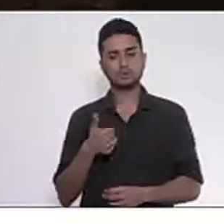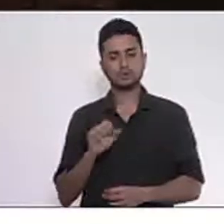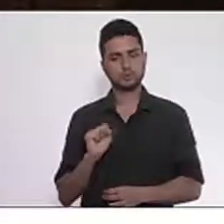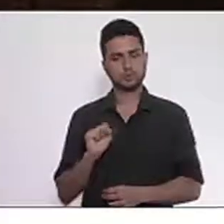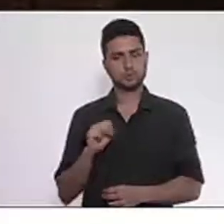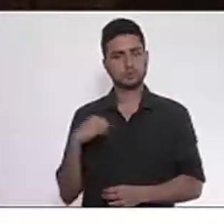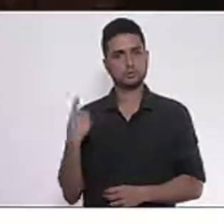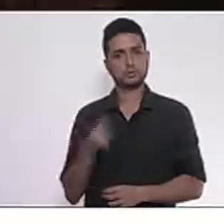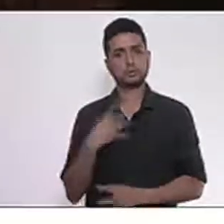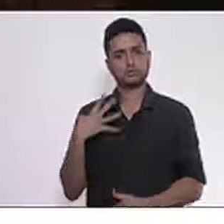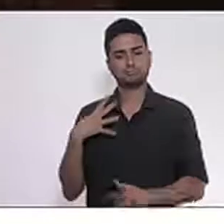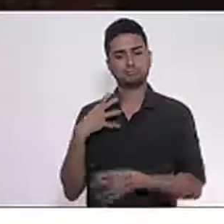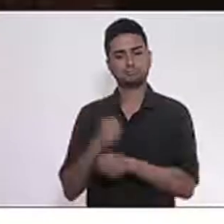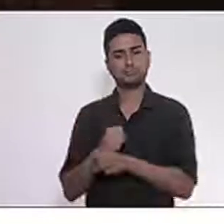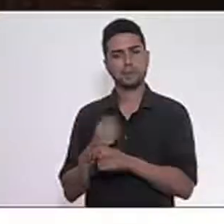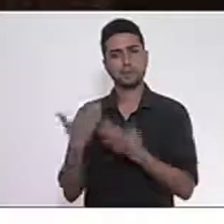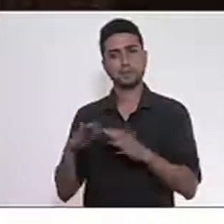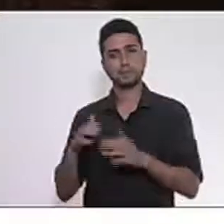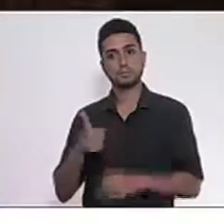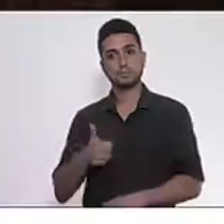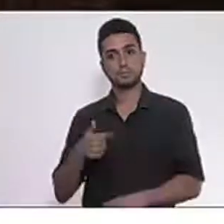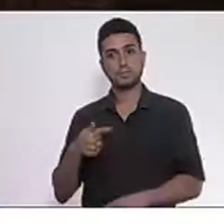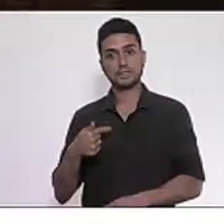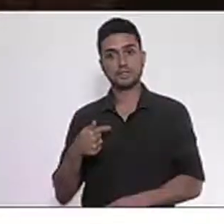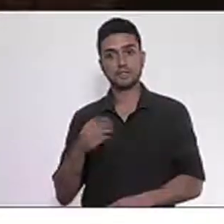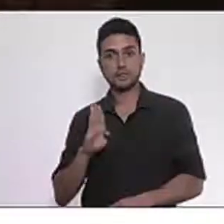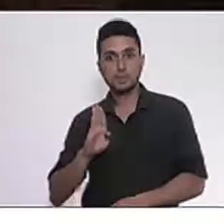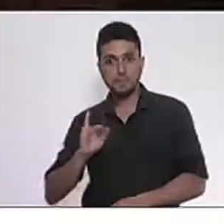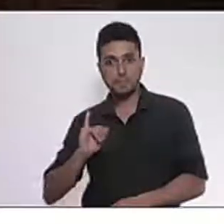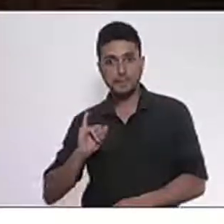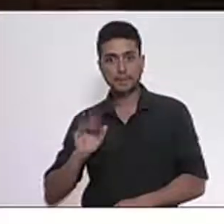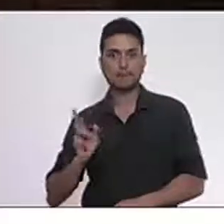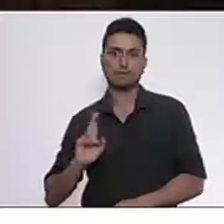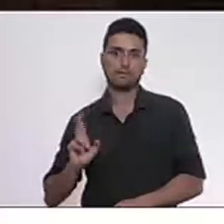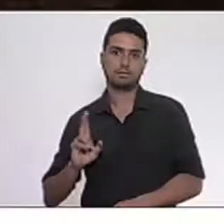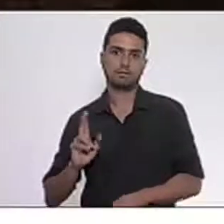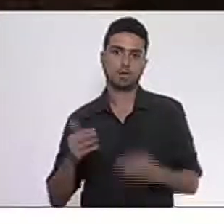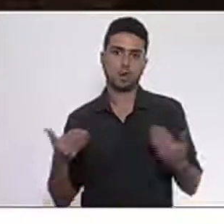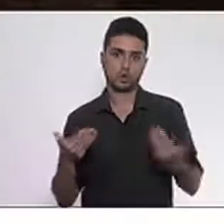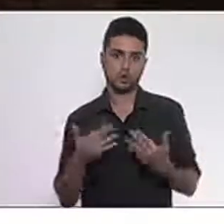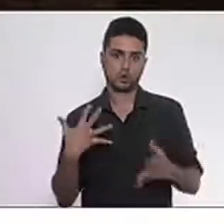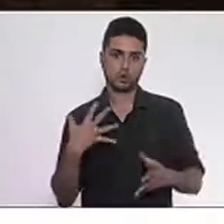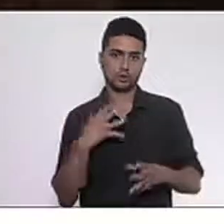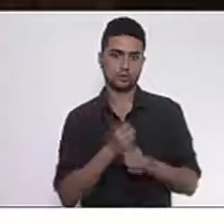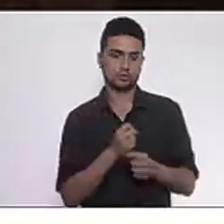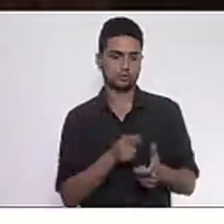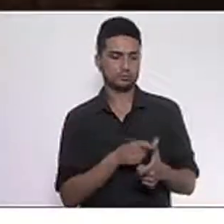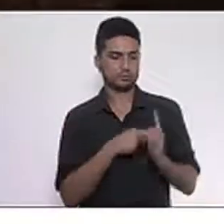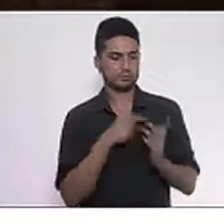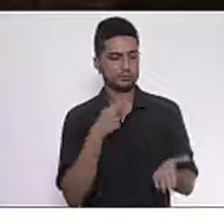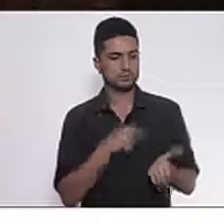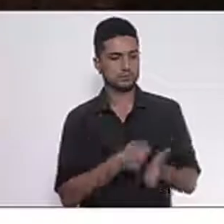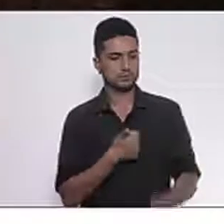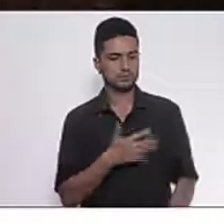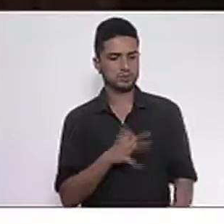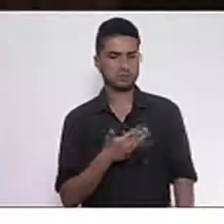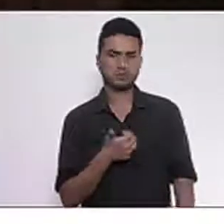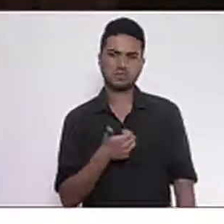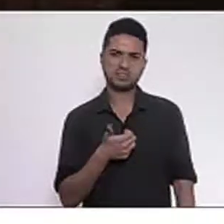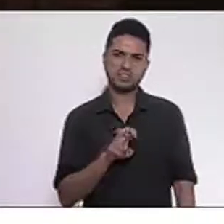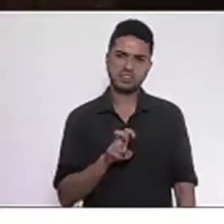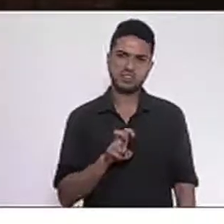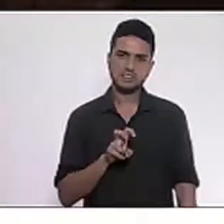com em torno de 17 bilhões? Hoje, o Restos a Pagar deve estar em torno de 15 bilhões.